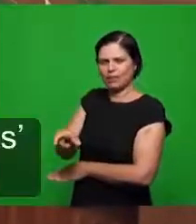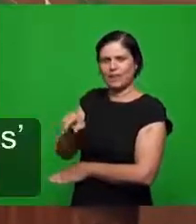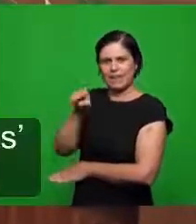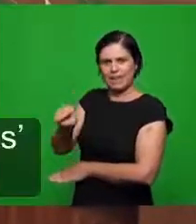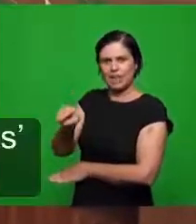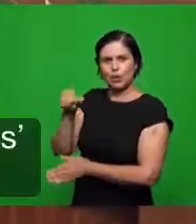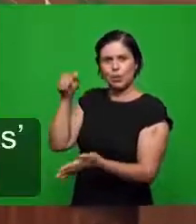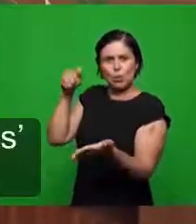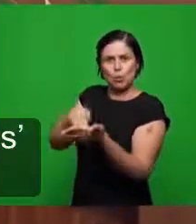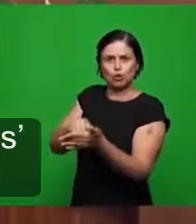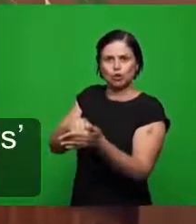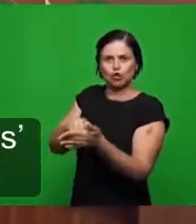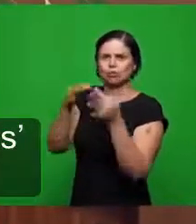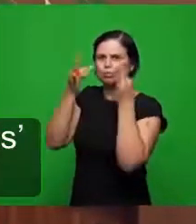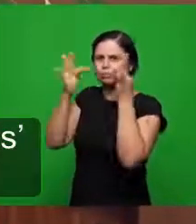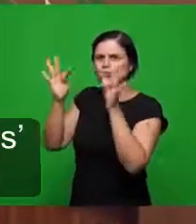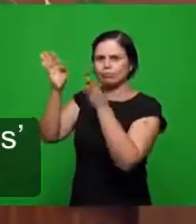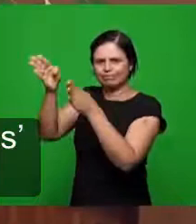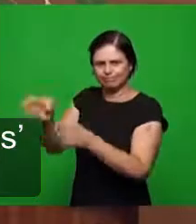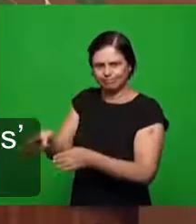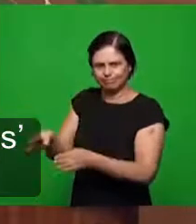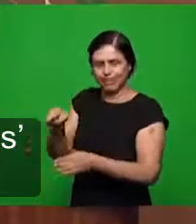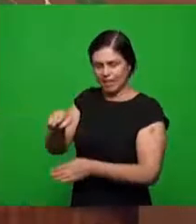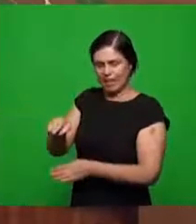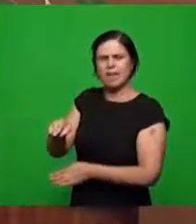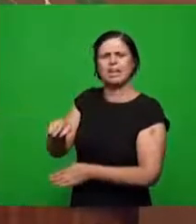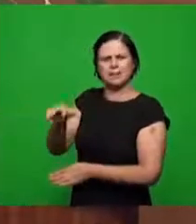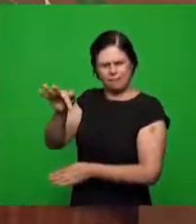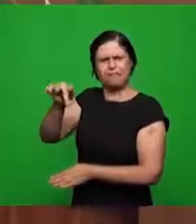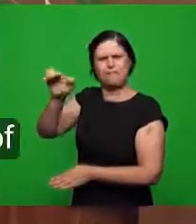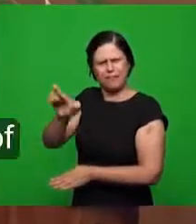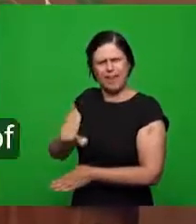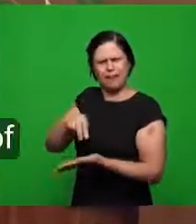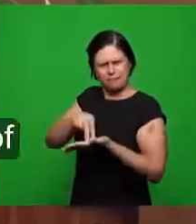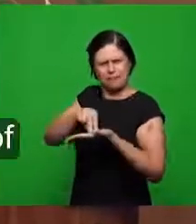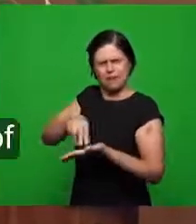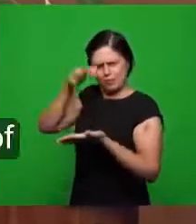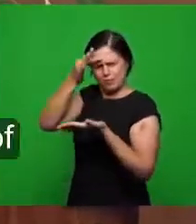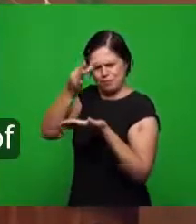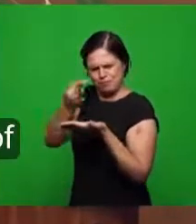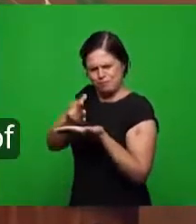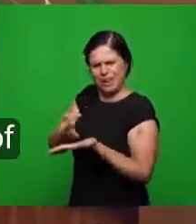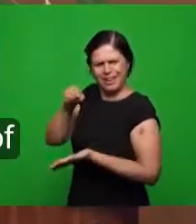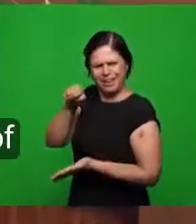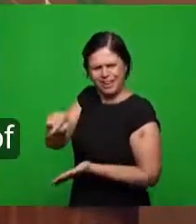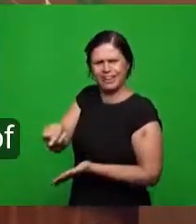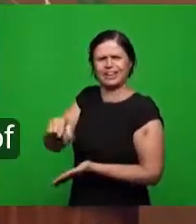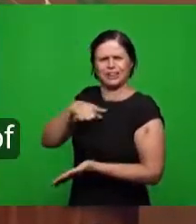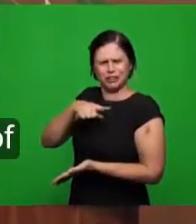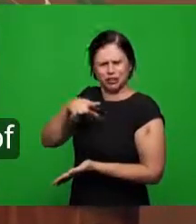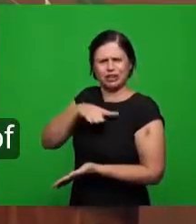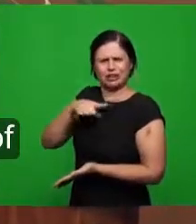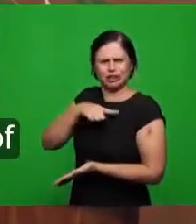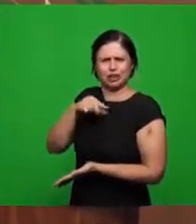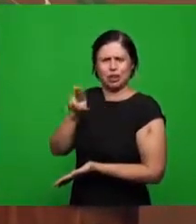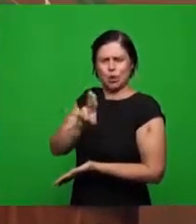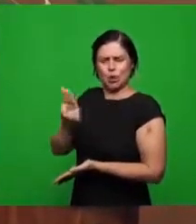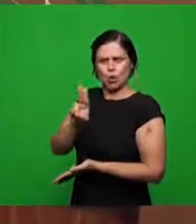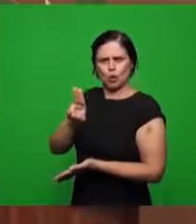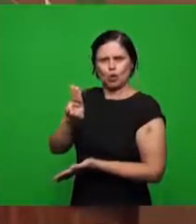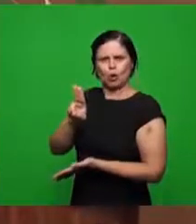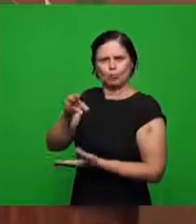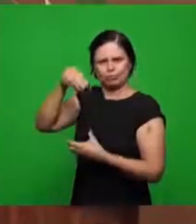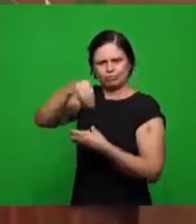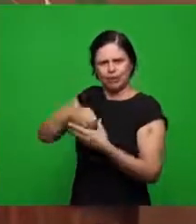e ao mesmo tempo profético na vida de antipas ali um nome próprio que entra no livro de